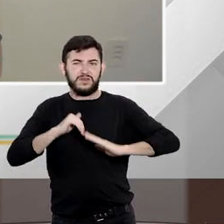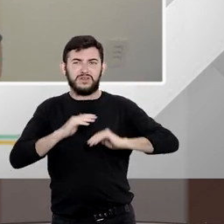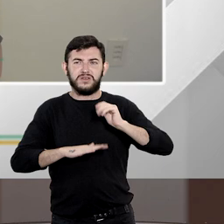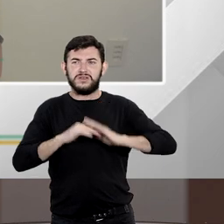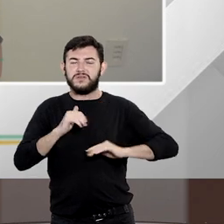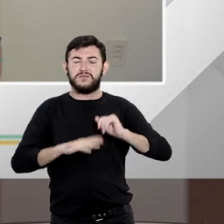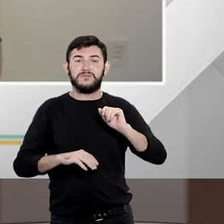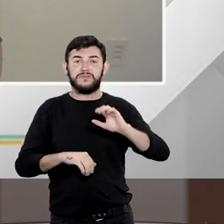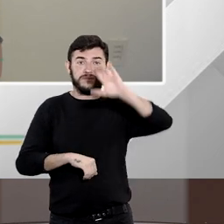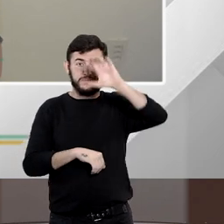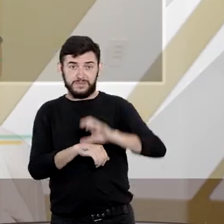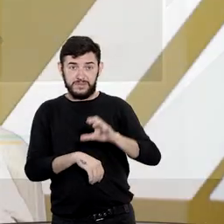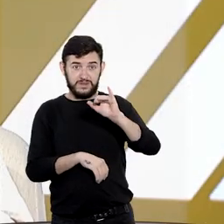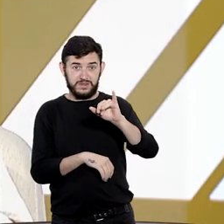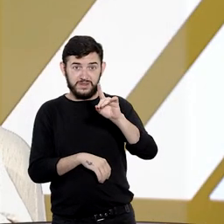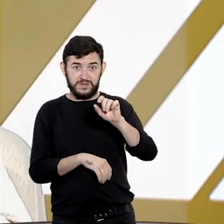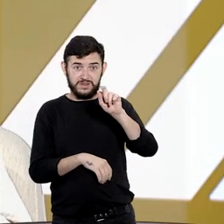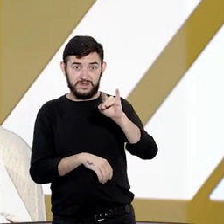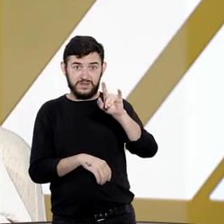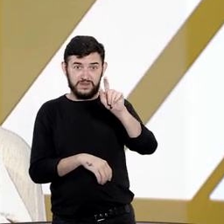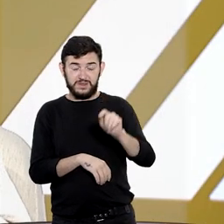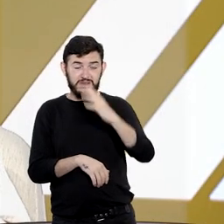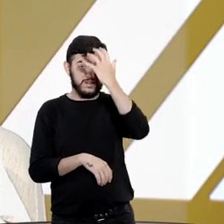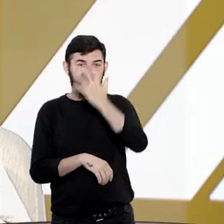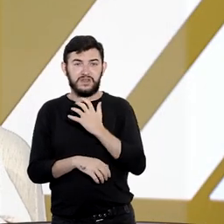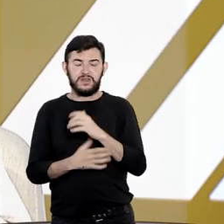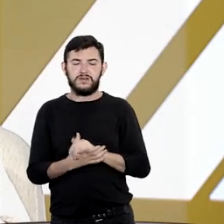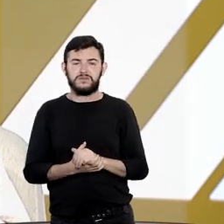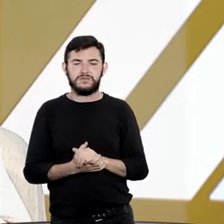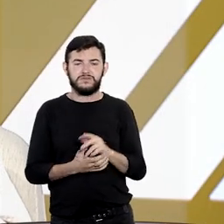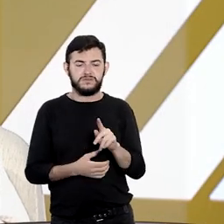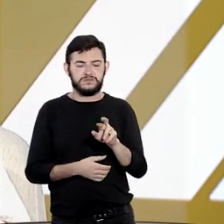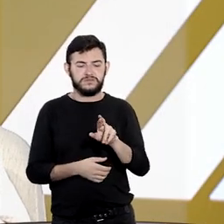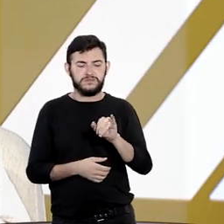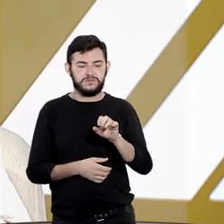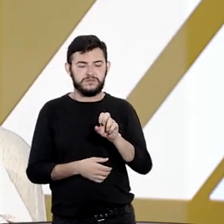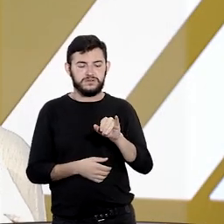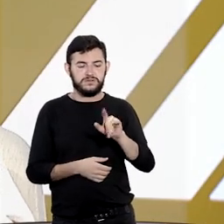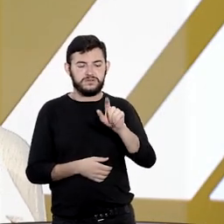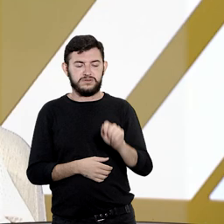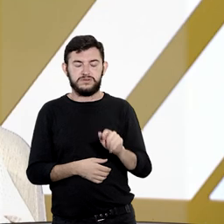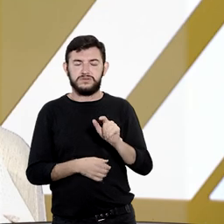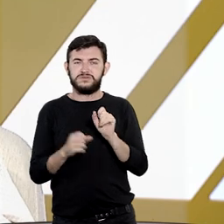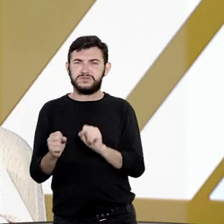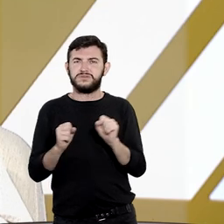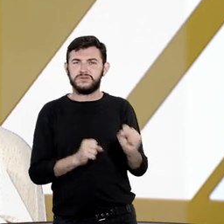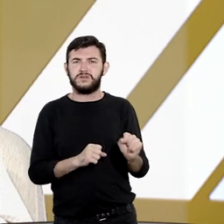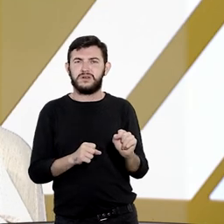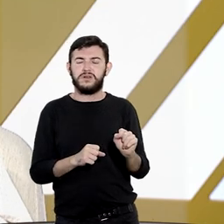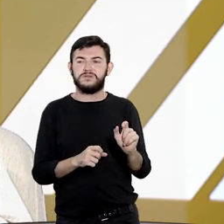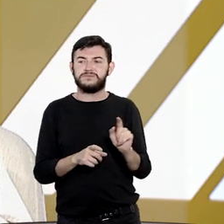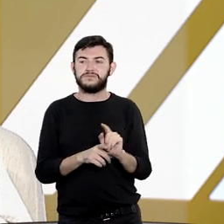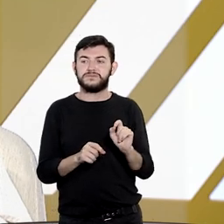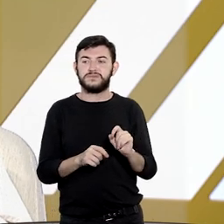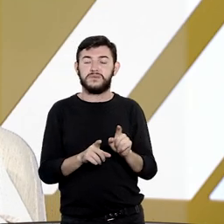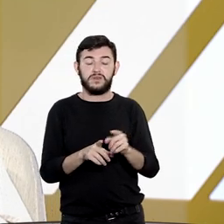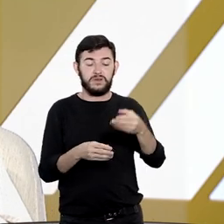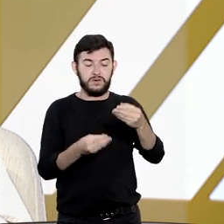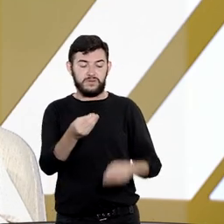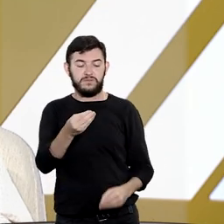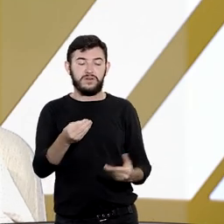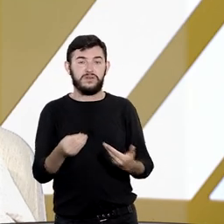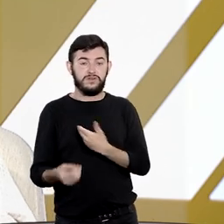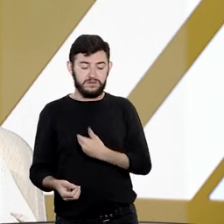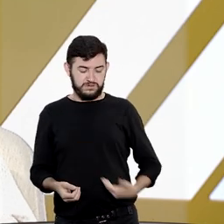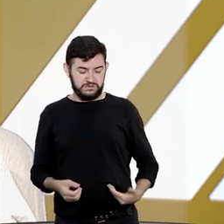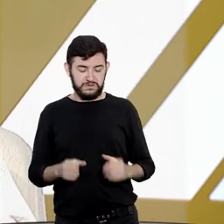a sério Priscila e é possível que o prejuízo material ao erário para a propositura de ação popular seja